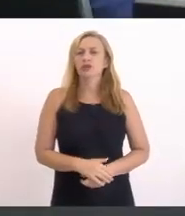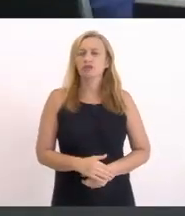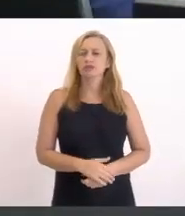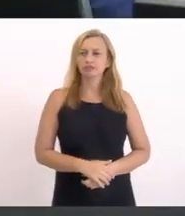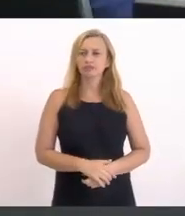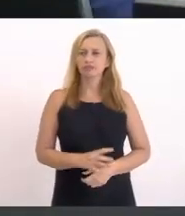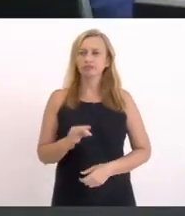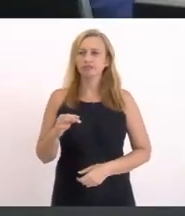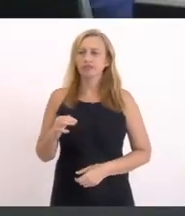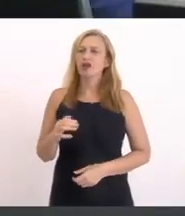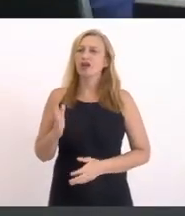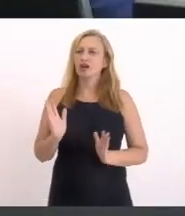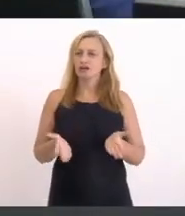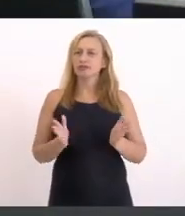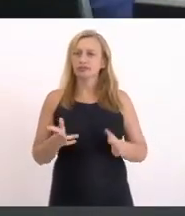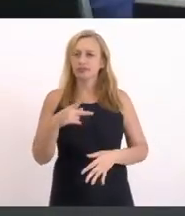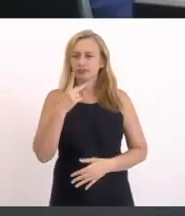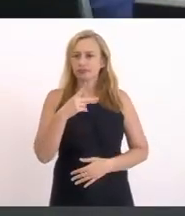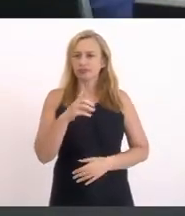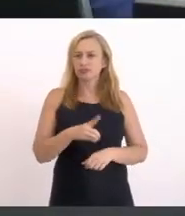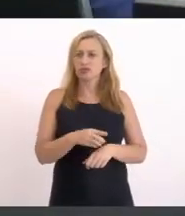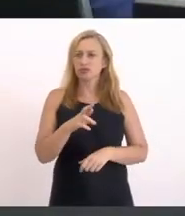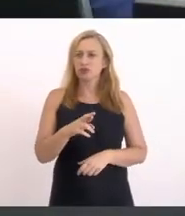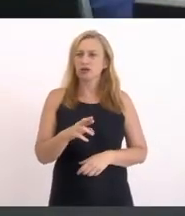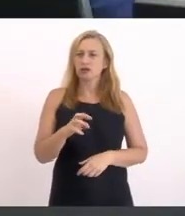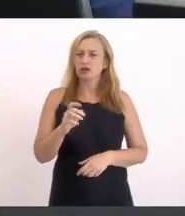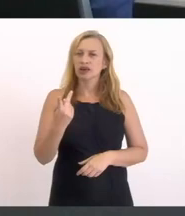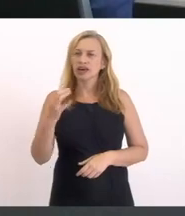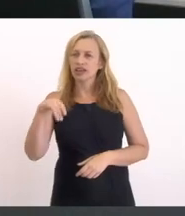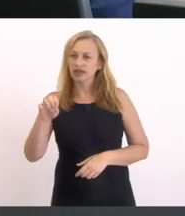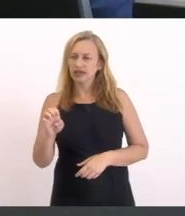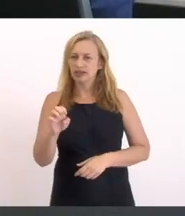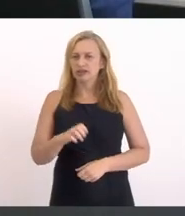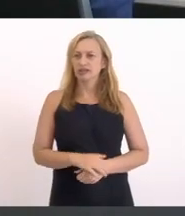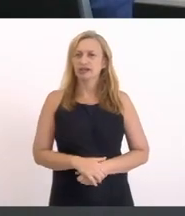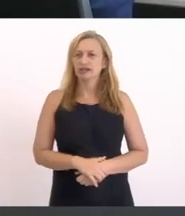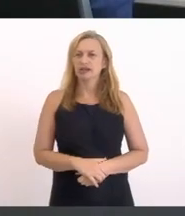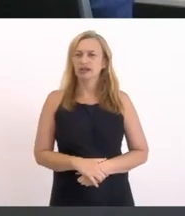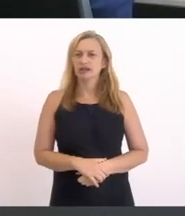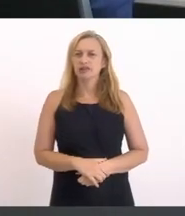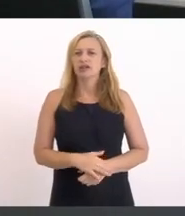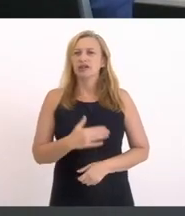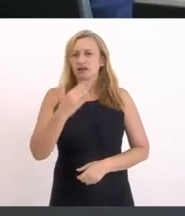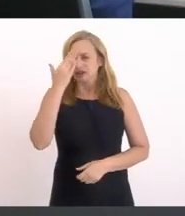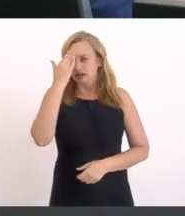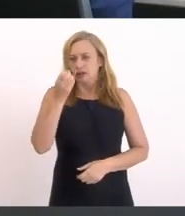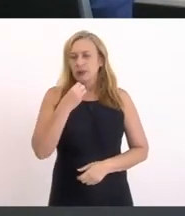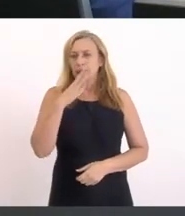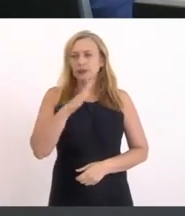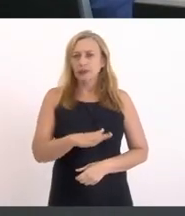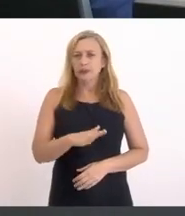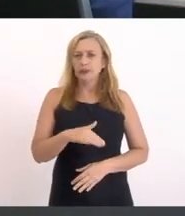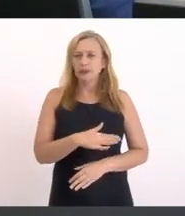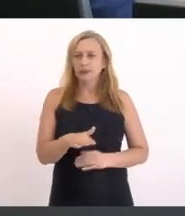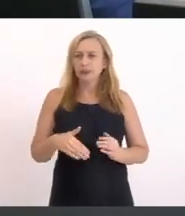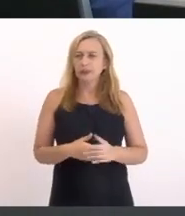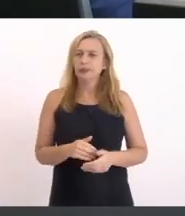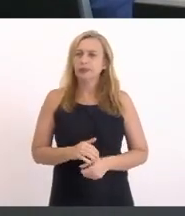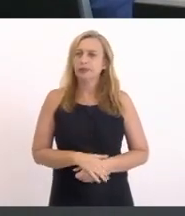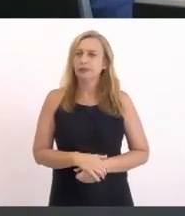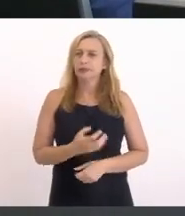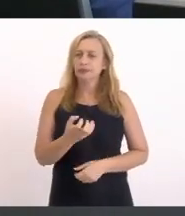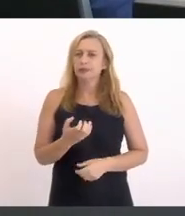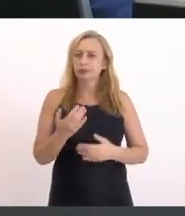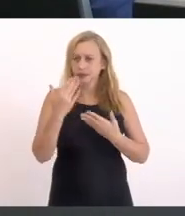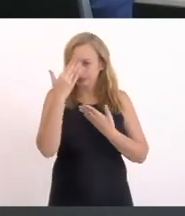Agora passo a palavra Doutor Henrique Carlos De Oliveira Muito obrigado Boa tarde a todos Queria